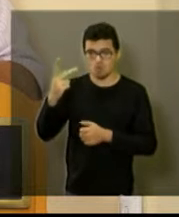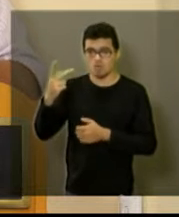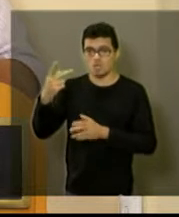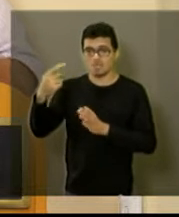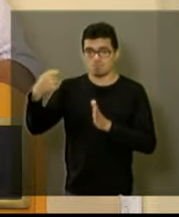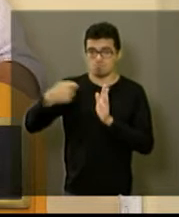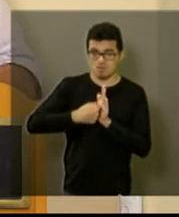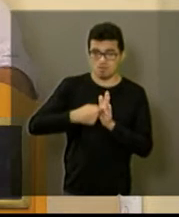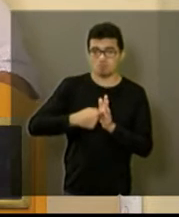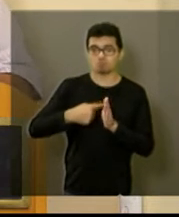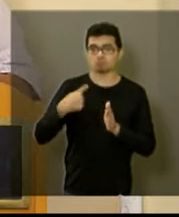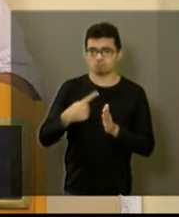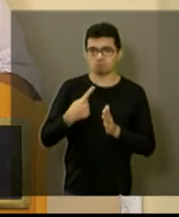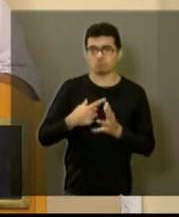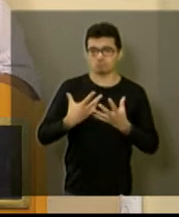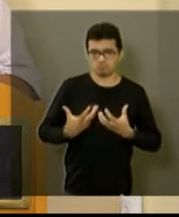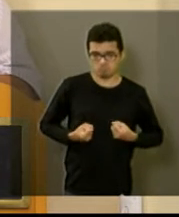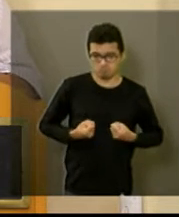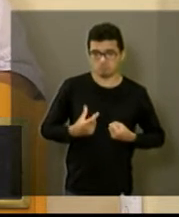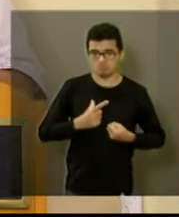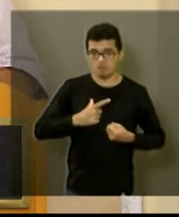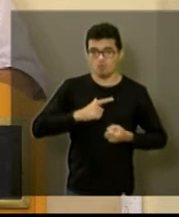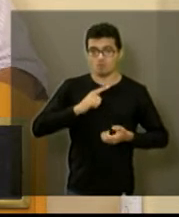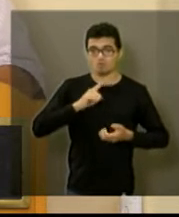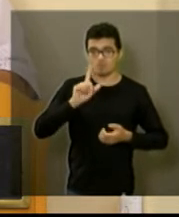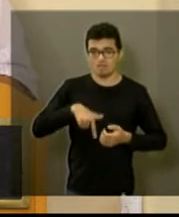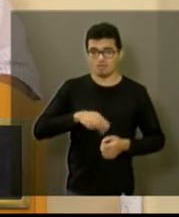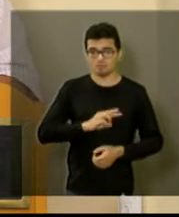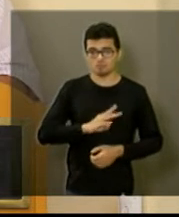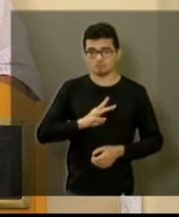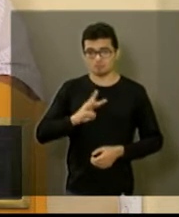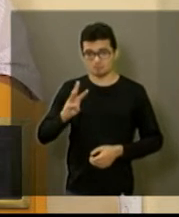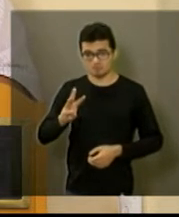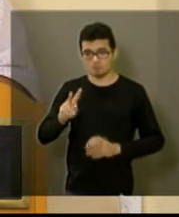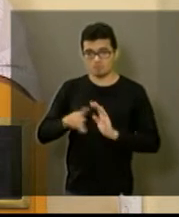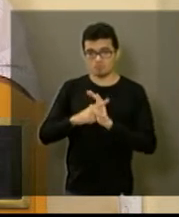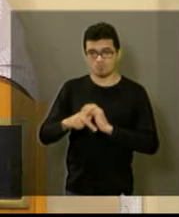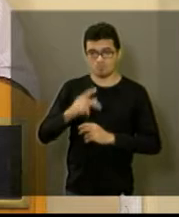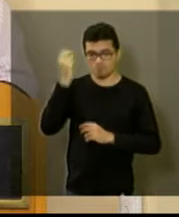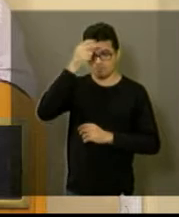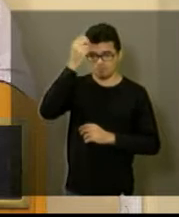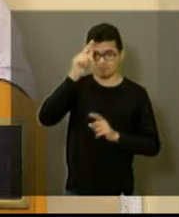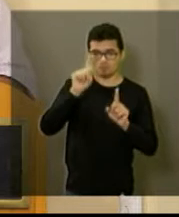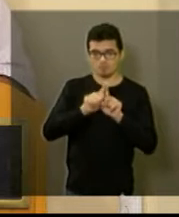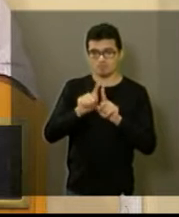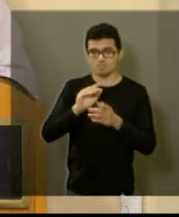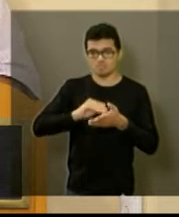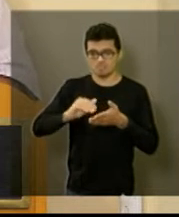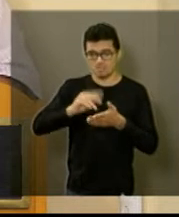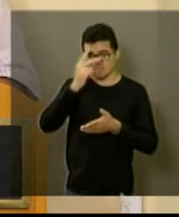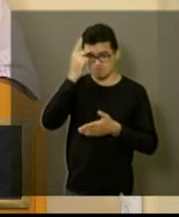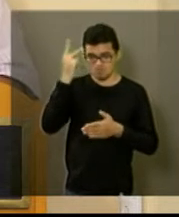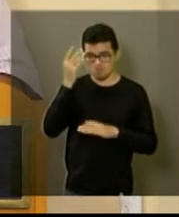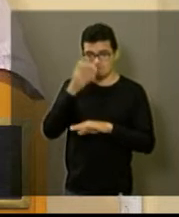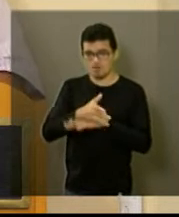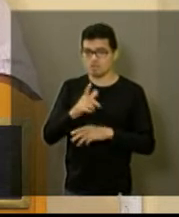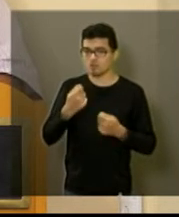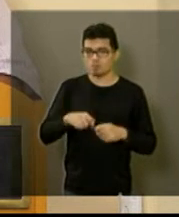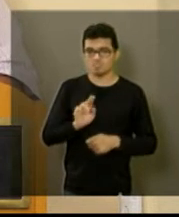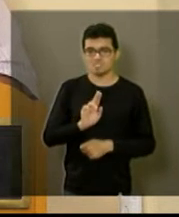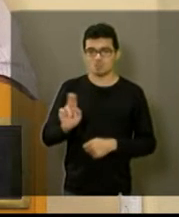Então, tem no site da Prefeitura ou até mesmo na própria Secretaria, a pessoa vai lá, não precisa nem se identificar,